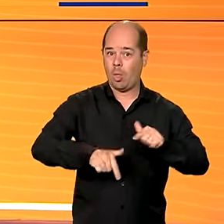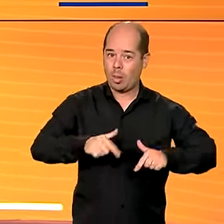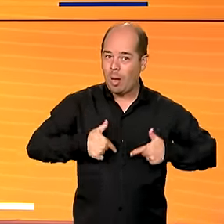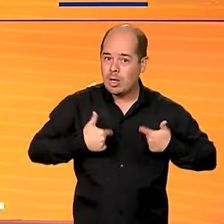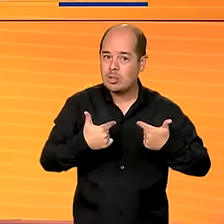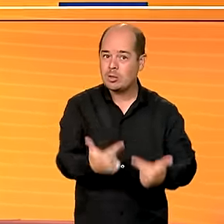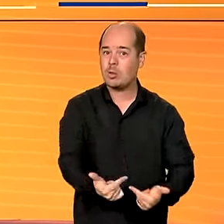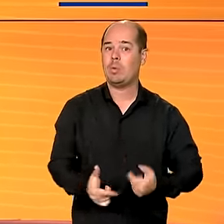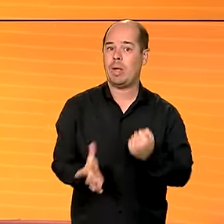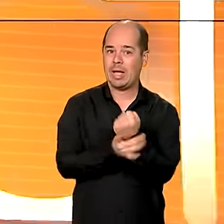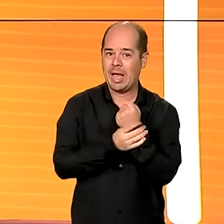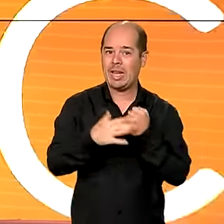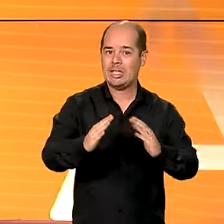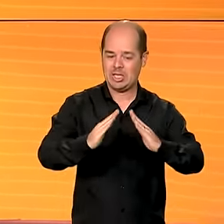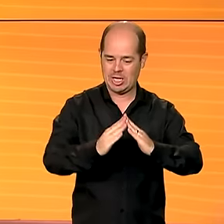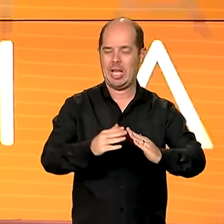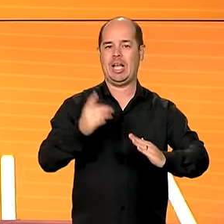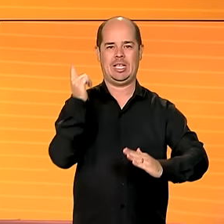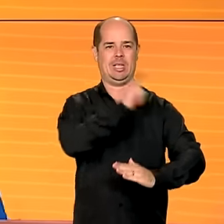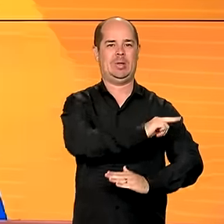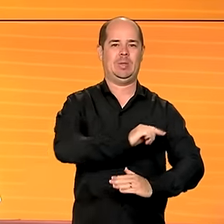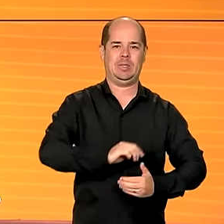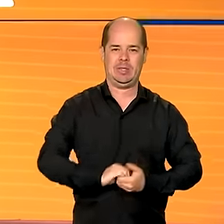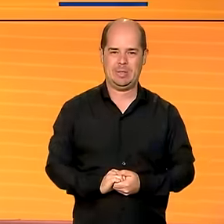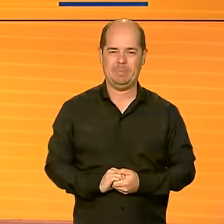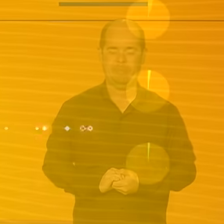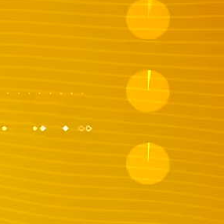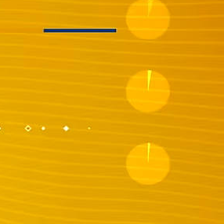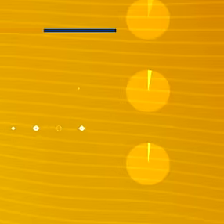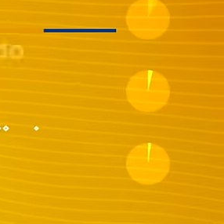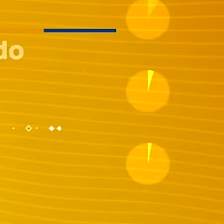realizem o sonho da casa própria. A gente volta já já.